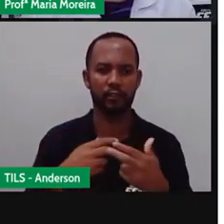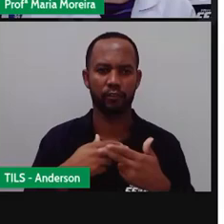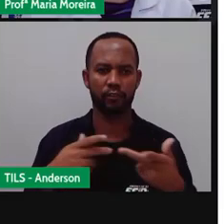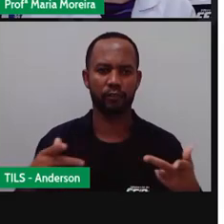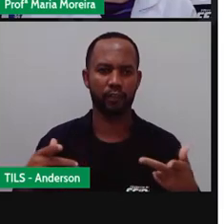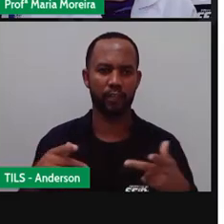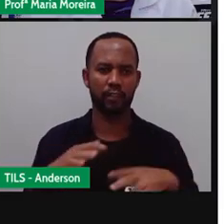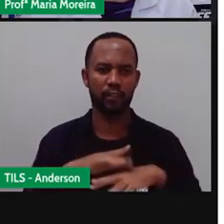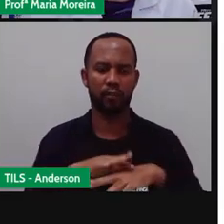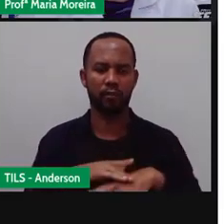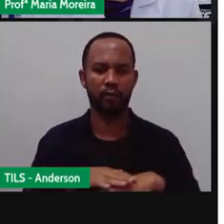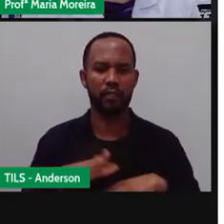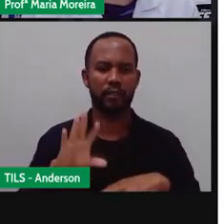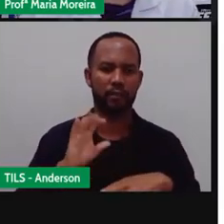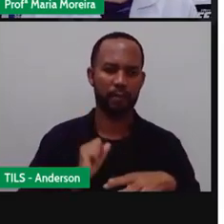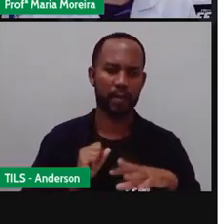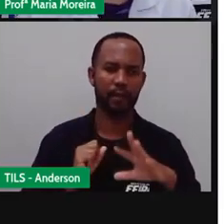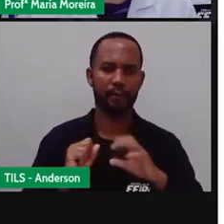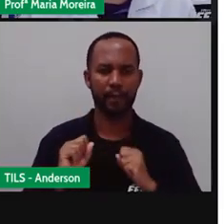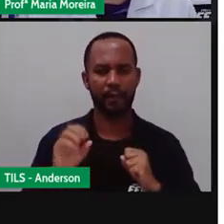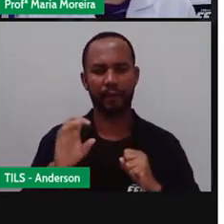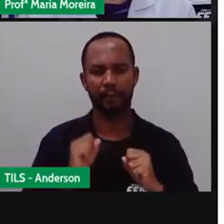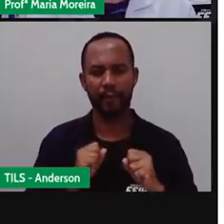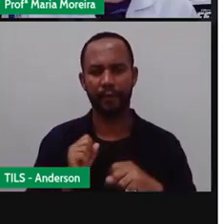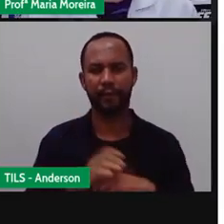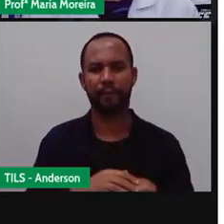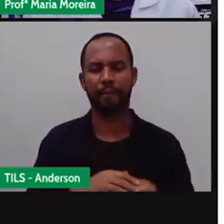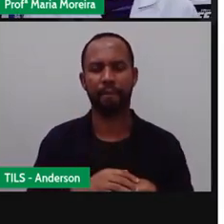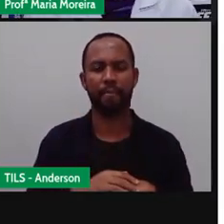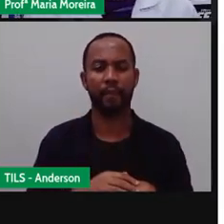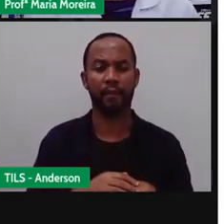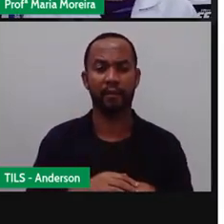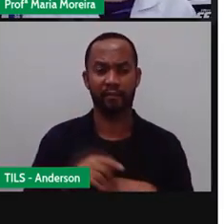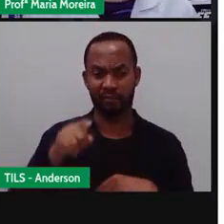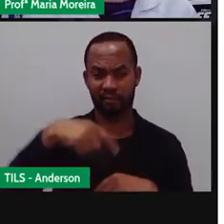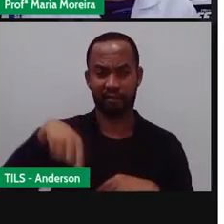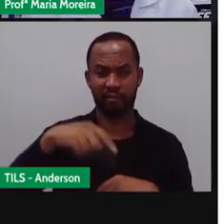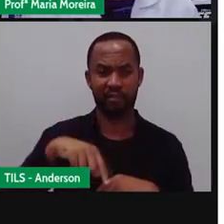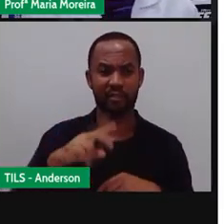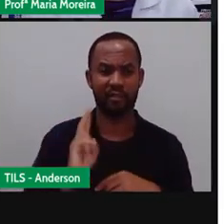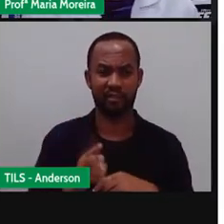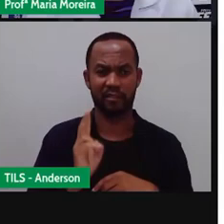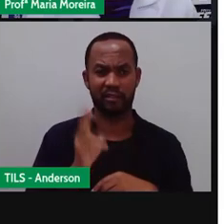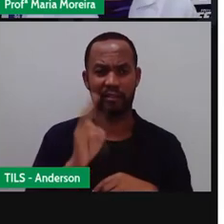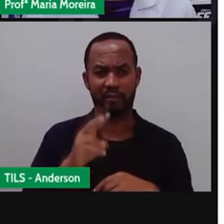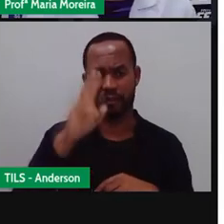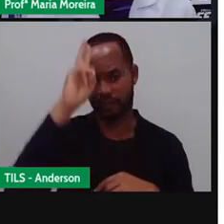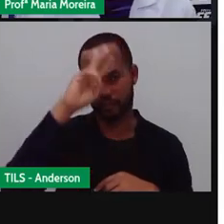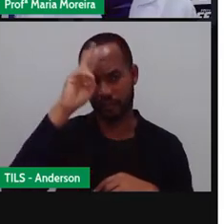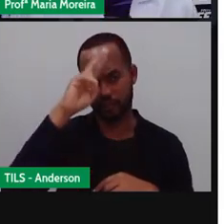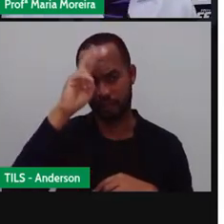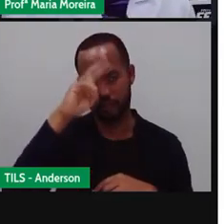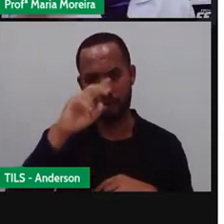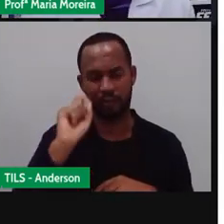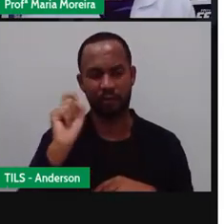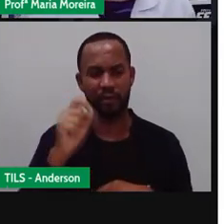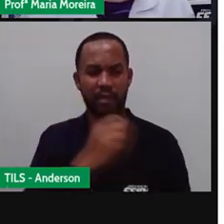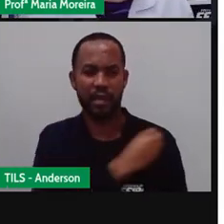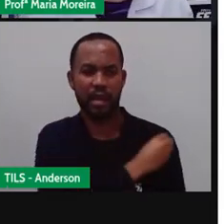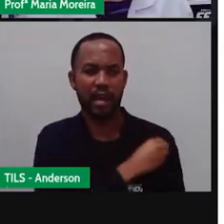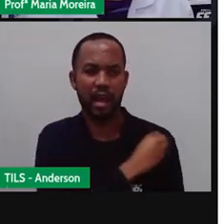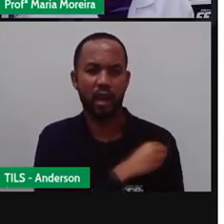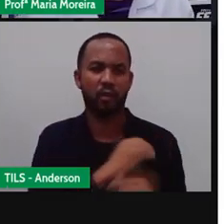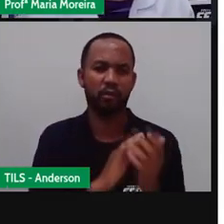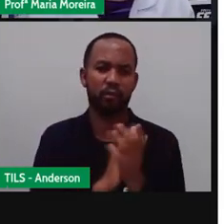vetores de doenças Anderson sempre, né? A gente aqui no final da aula A gente sempre lembra do uso do álcool Mas também é importante o que? Passar